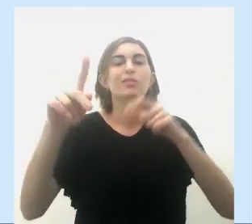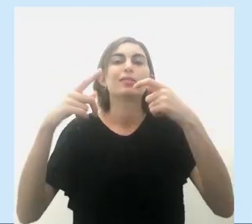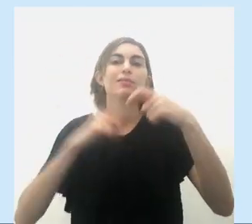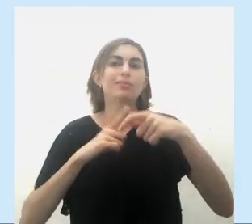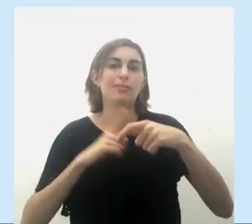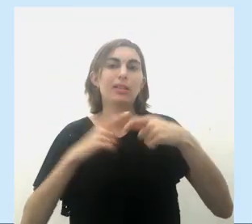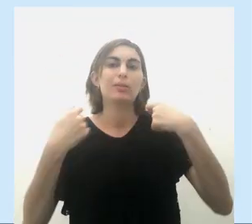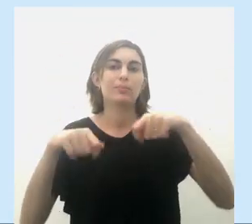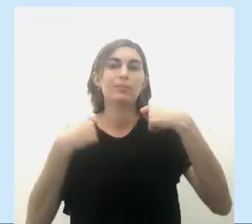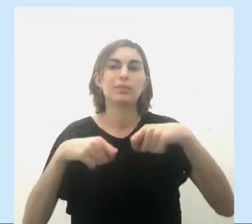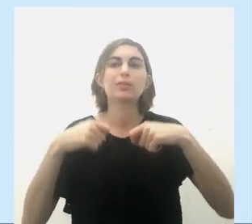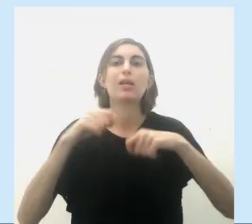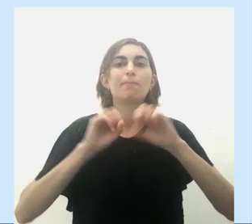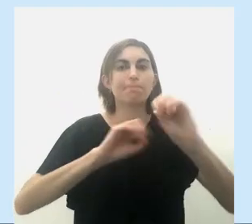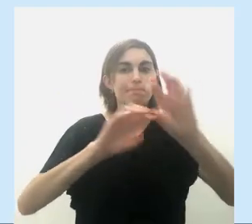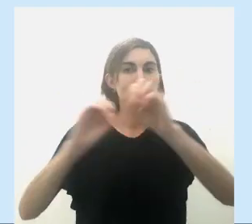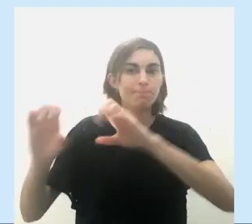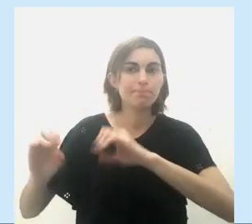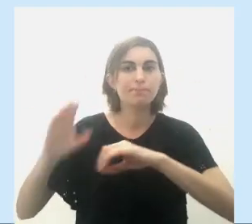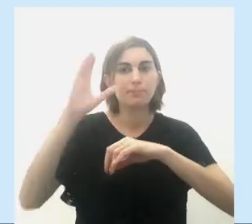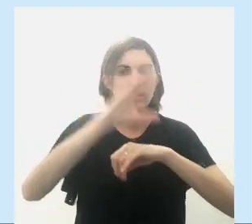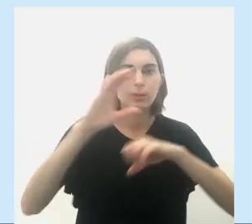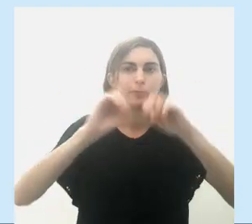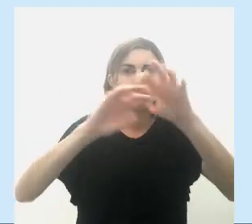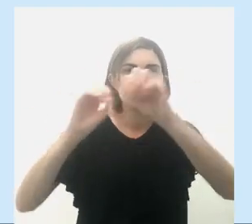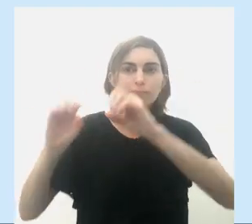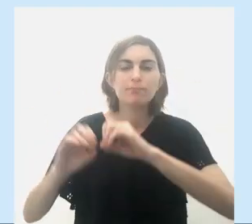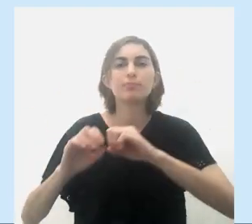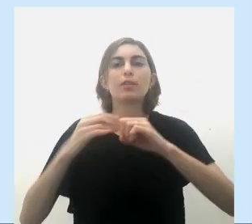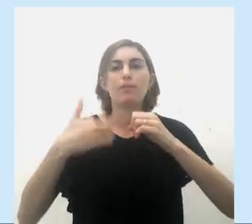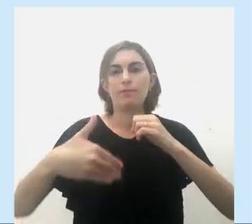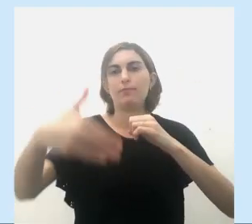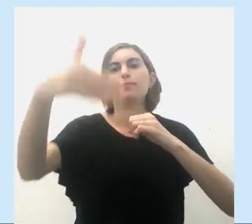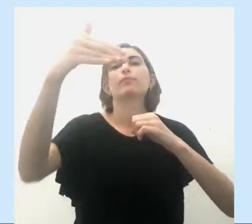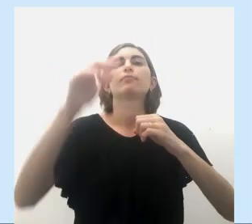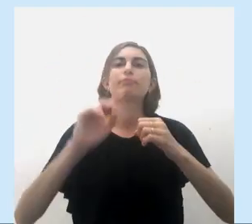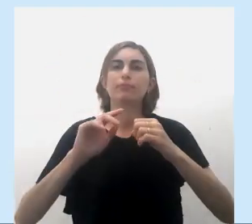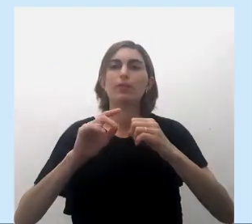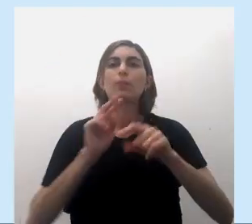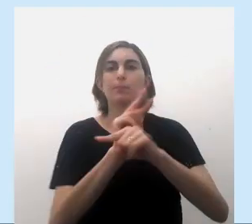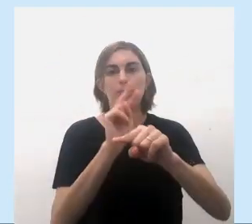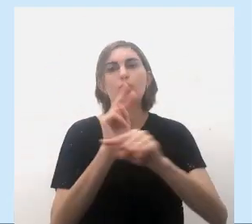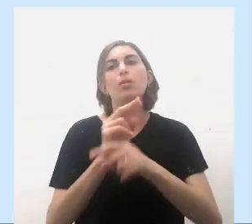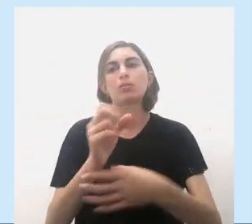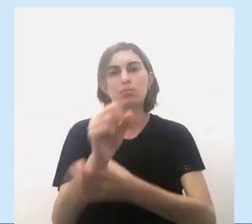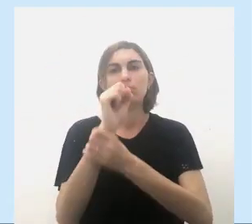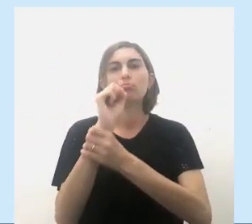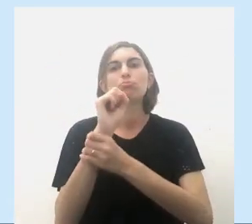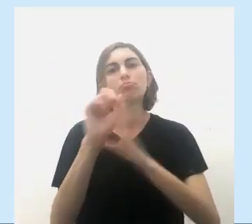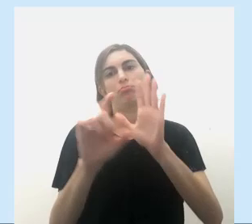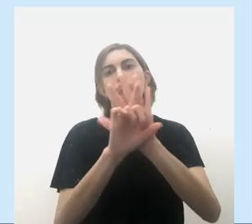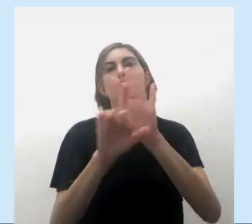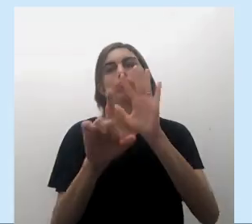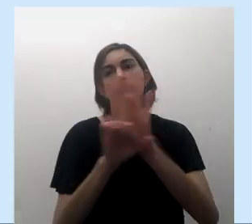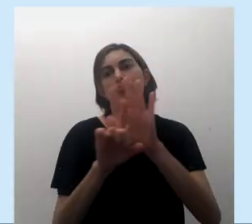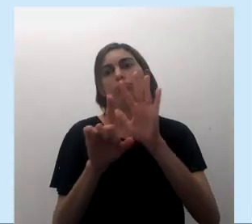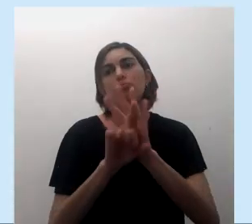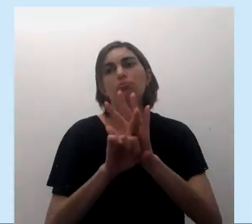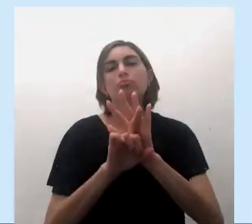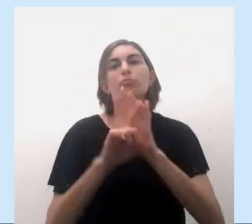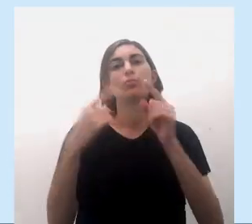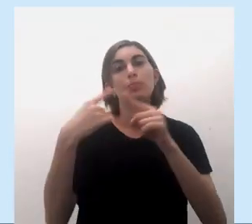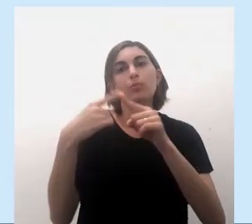eles teriam que ser catequizados para que houvesse, na realidade, a proteção legal sendo